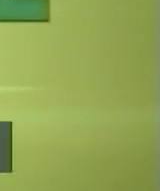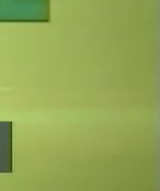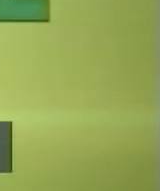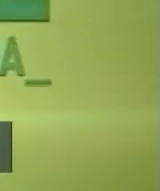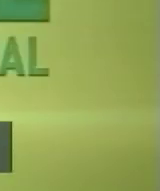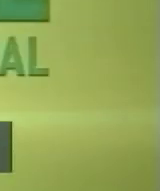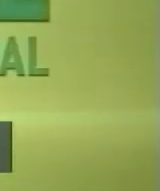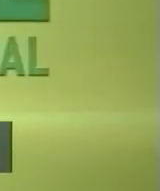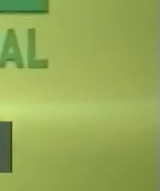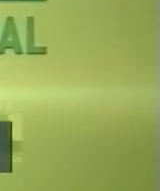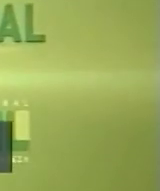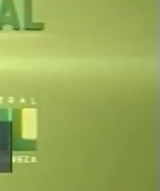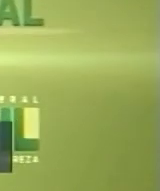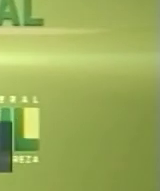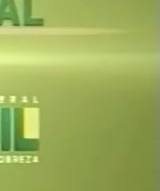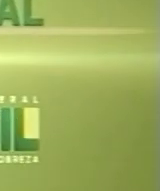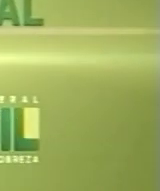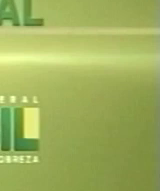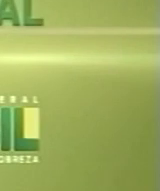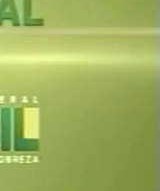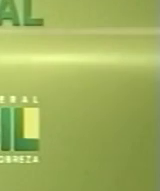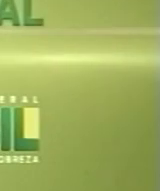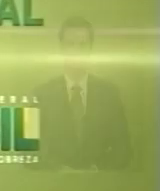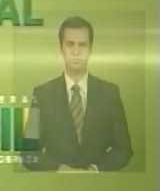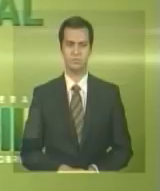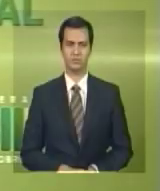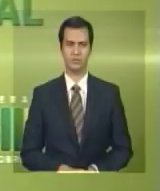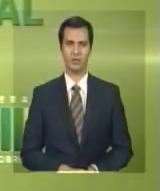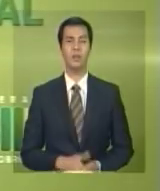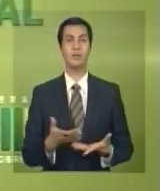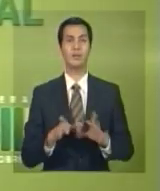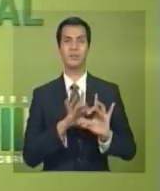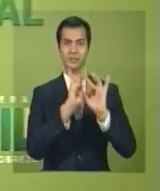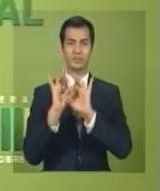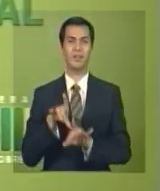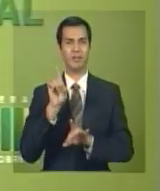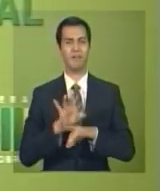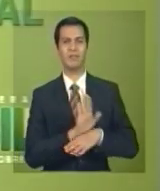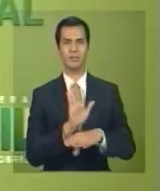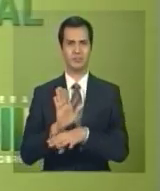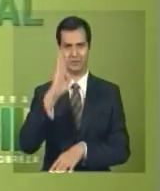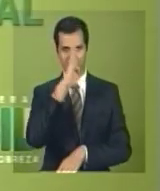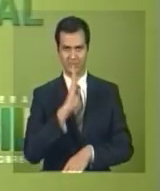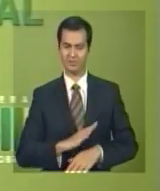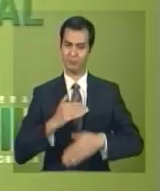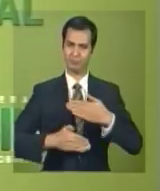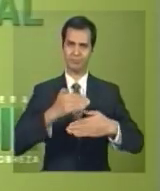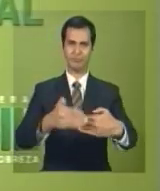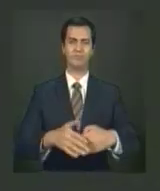Rede Brasil Rural. Soluções inovadoras para alimentar o Brasil que cresce.